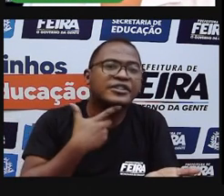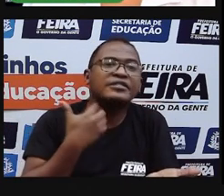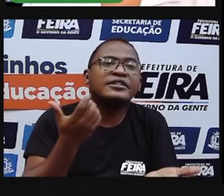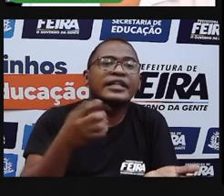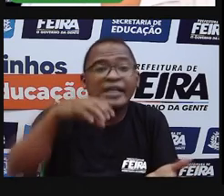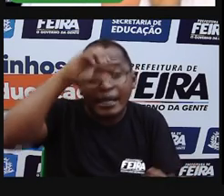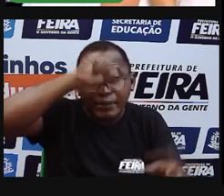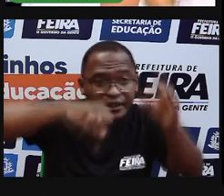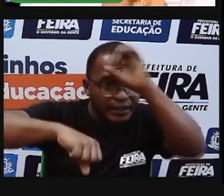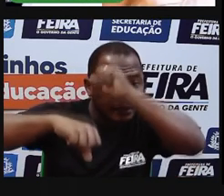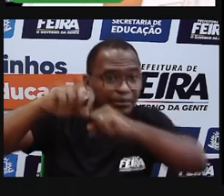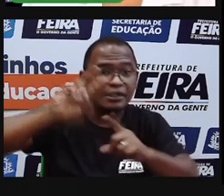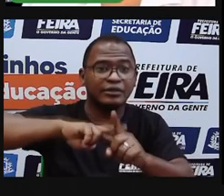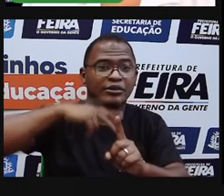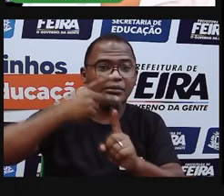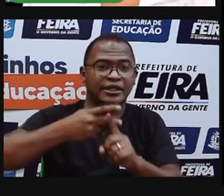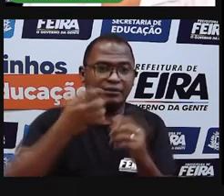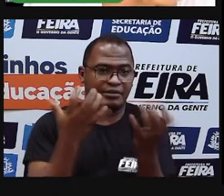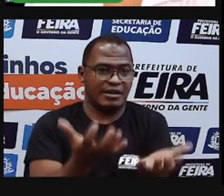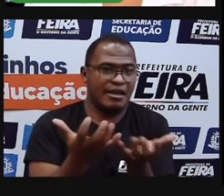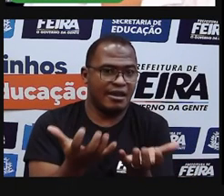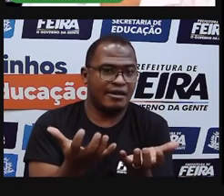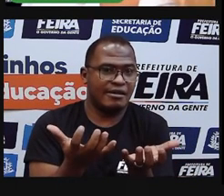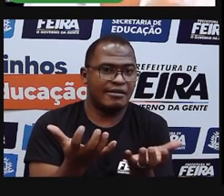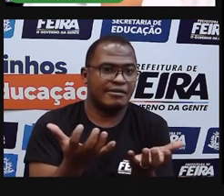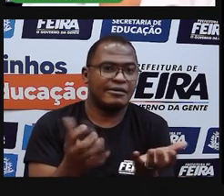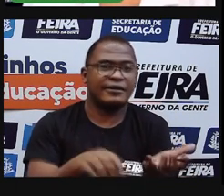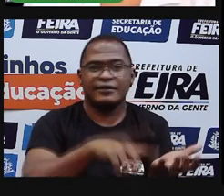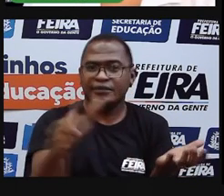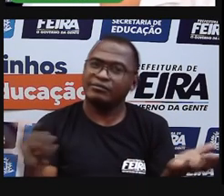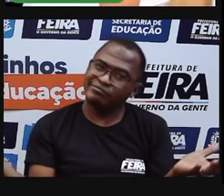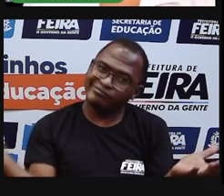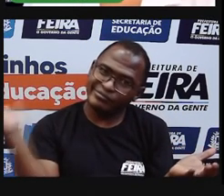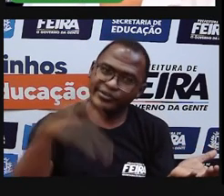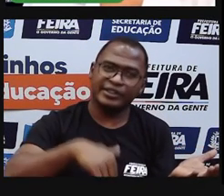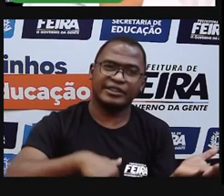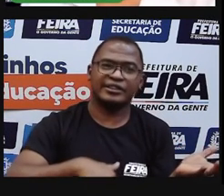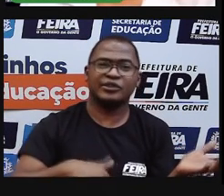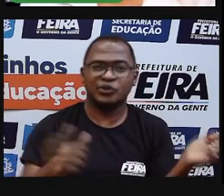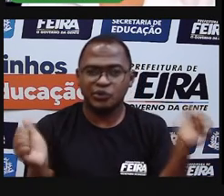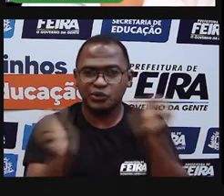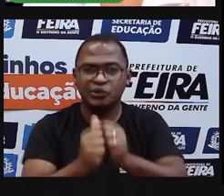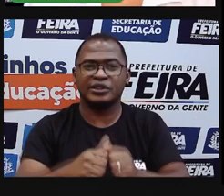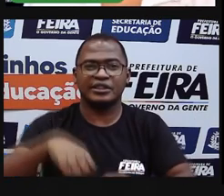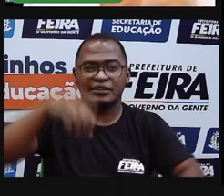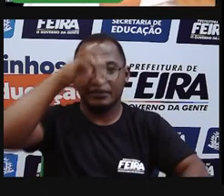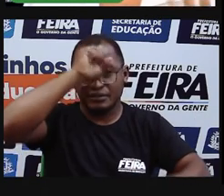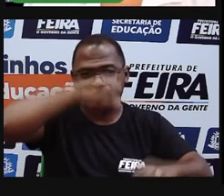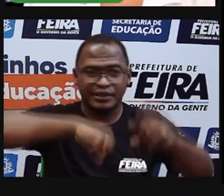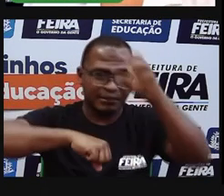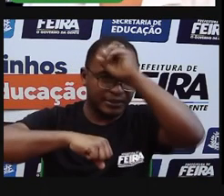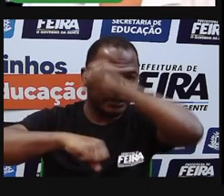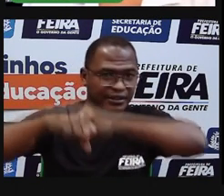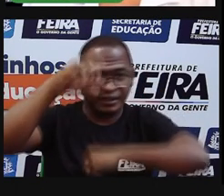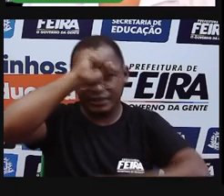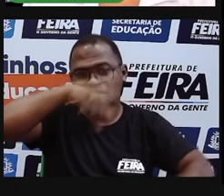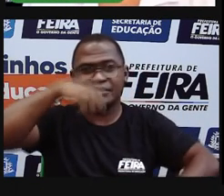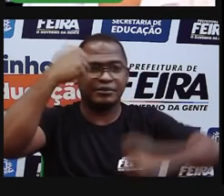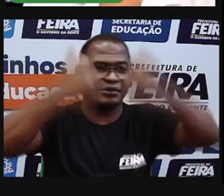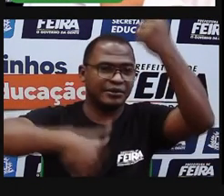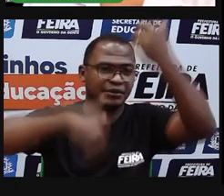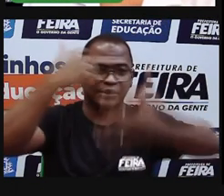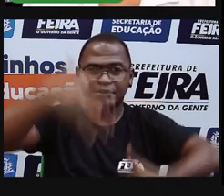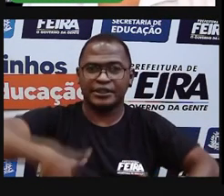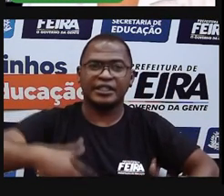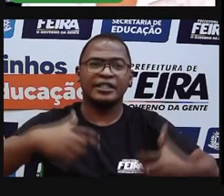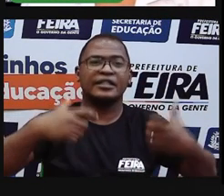a nossa cidade. Se você quiser conhecer a sua cidade, vem com a gente, que a gente vai trabalhar muito esses conhecimentos sobre Feira de